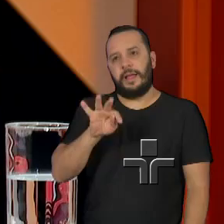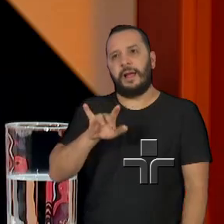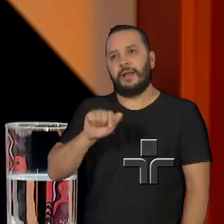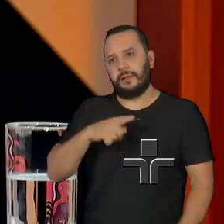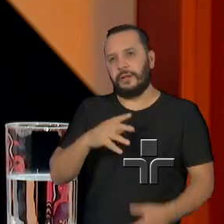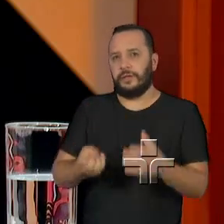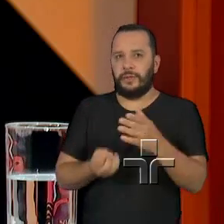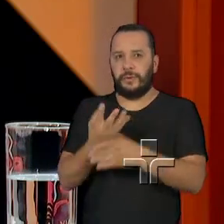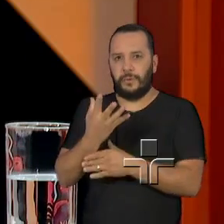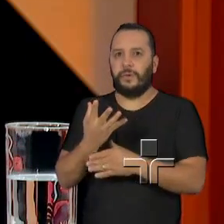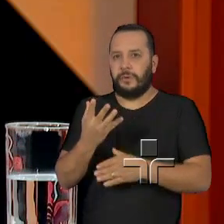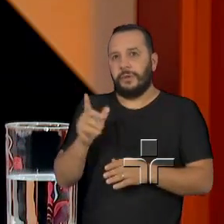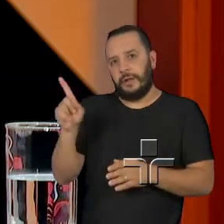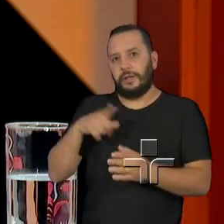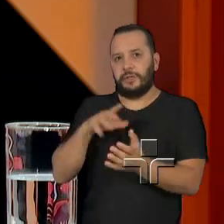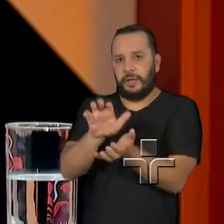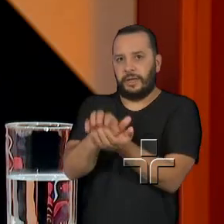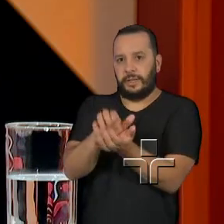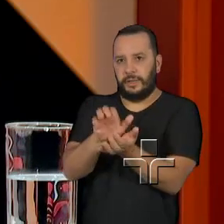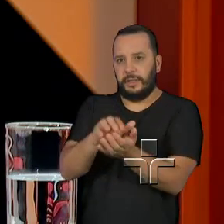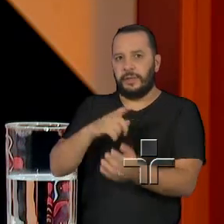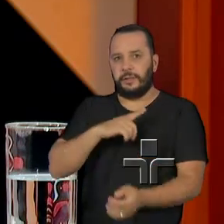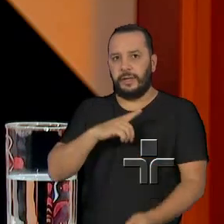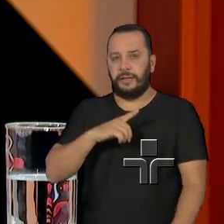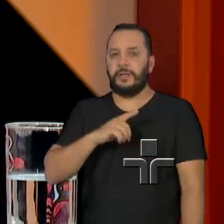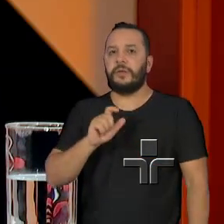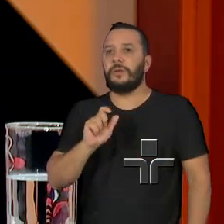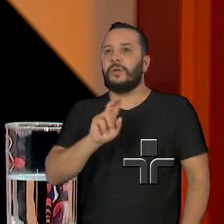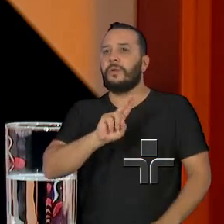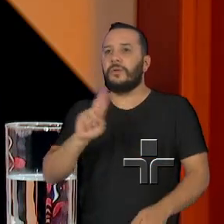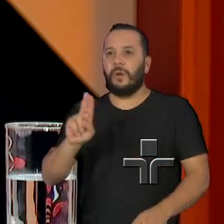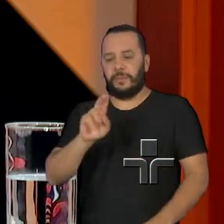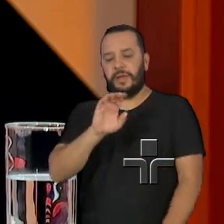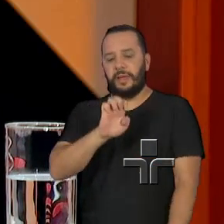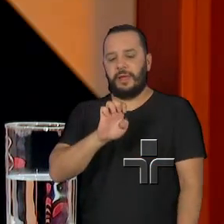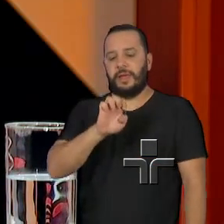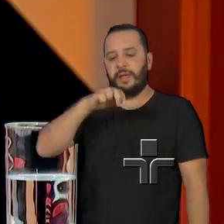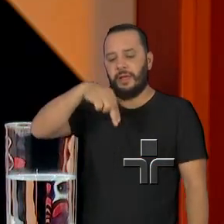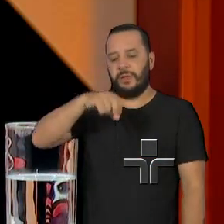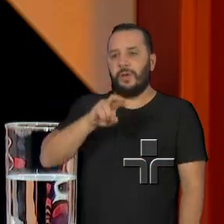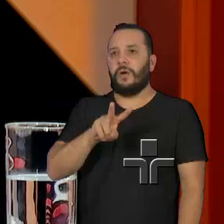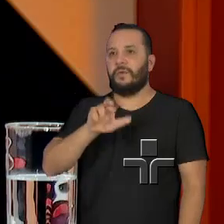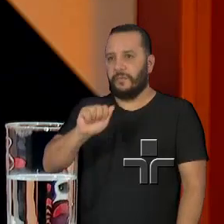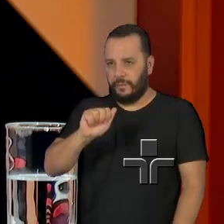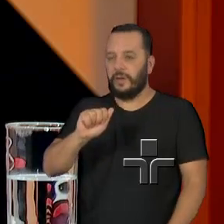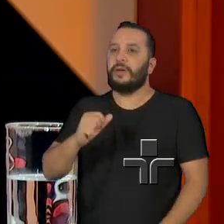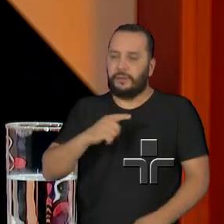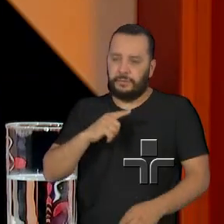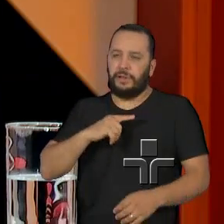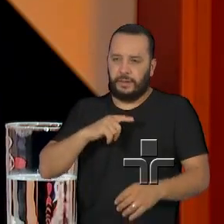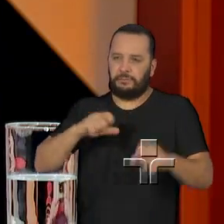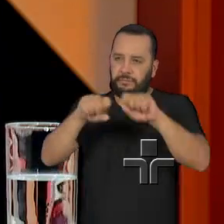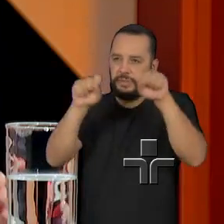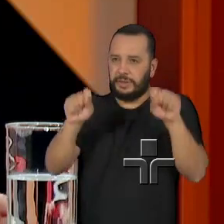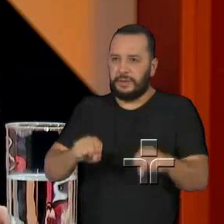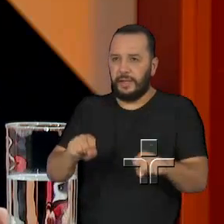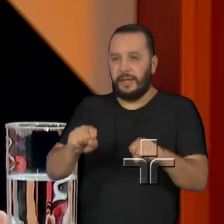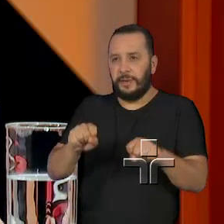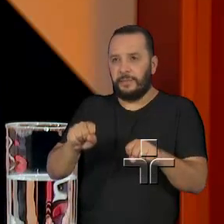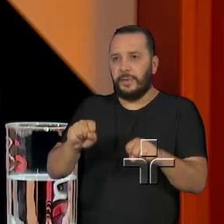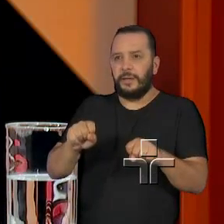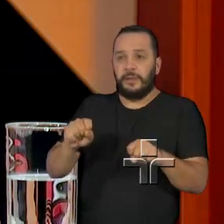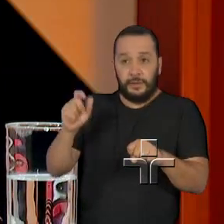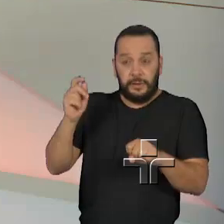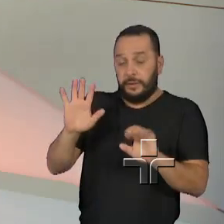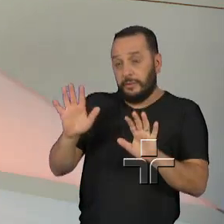disponibilizada para alimentar todas as informações, disponibilizando para cada região o acesso, em cada fase